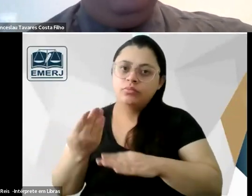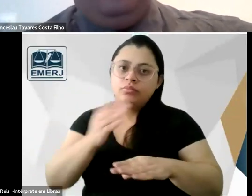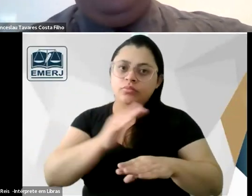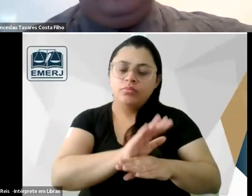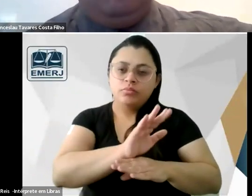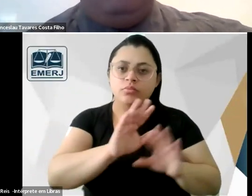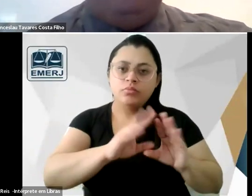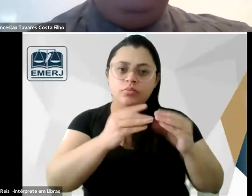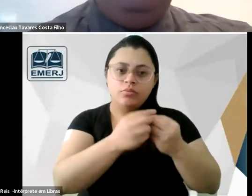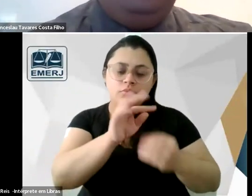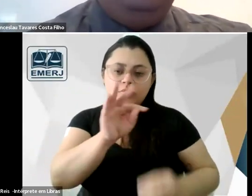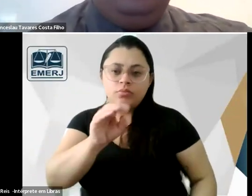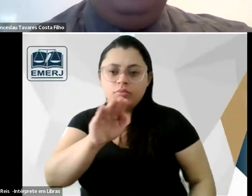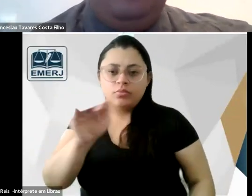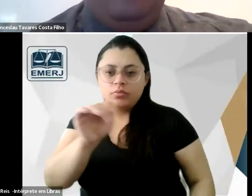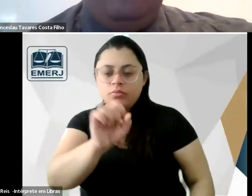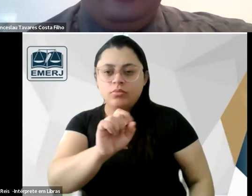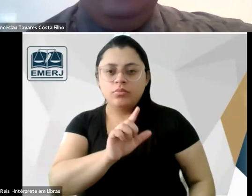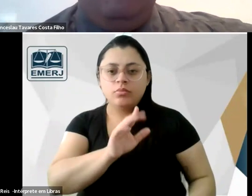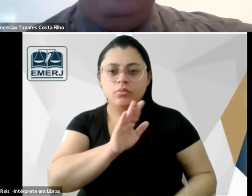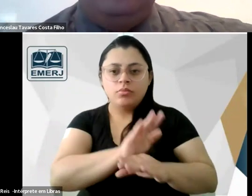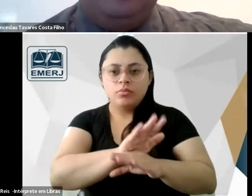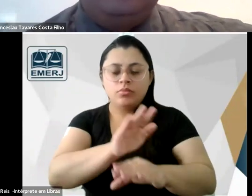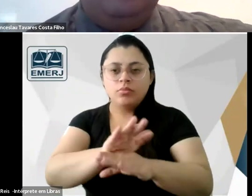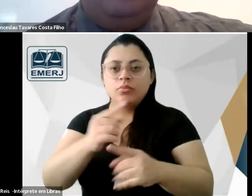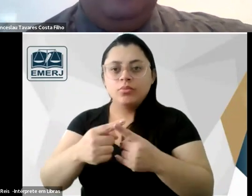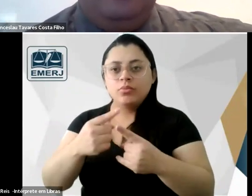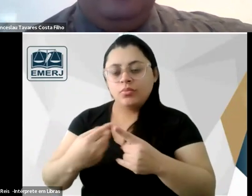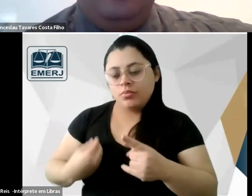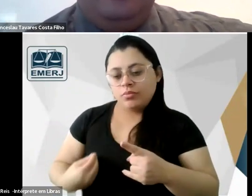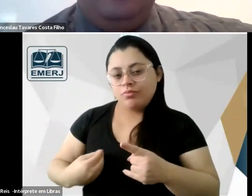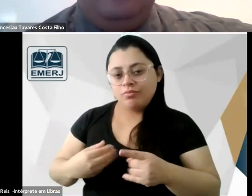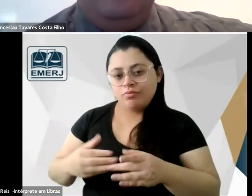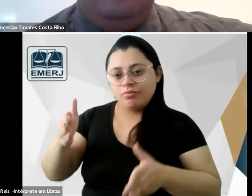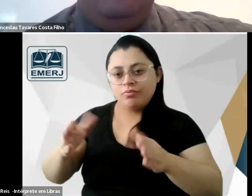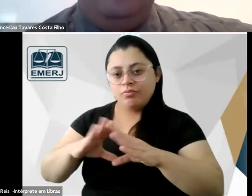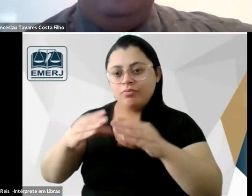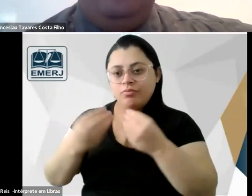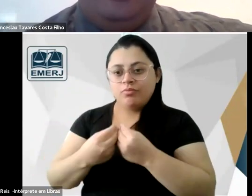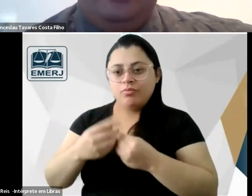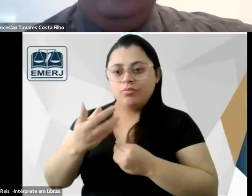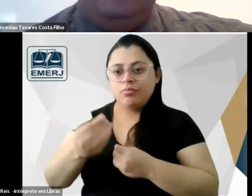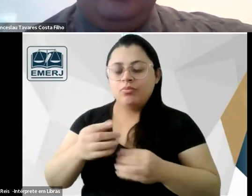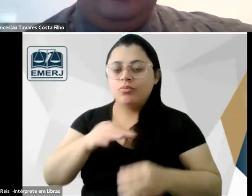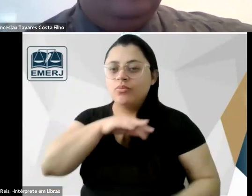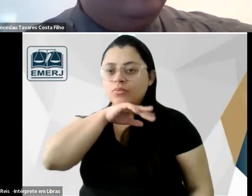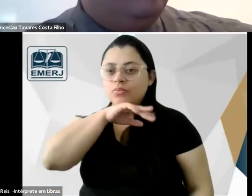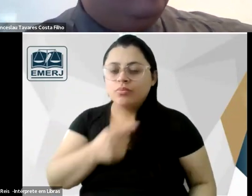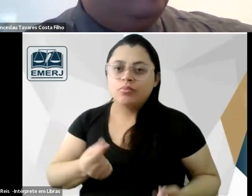e para sobreviver porque ele tinha ficado realmente numa situação muito ruim